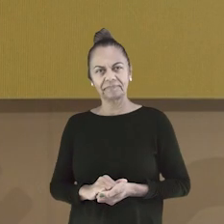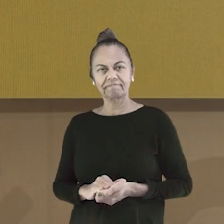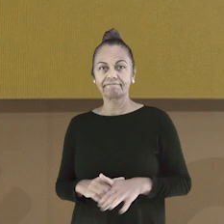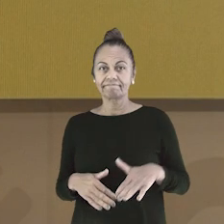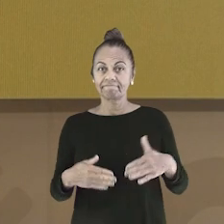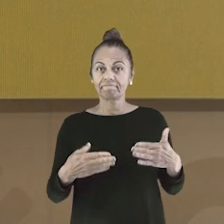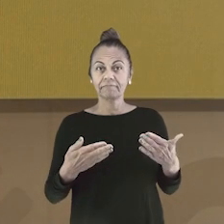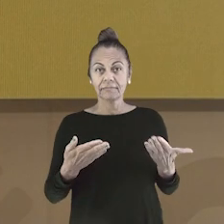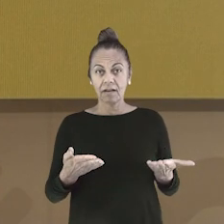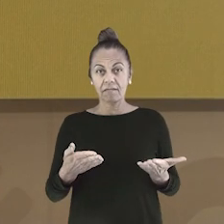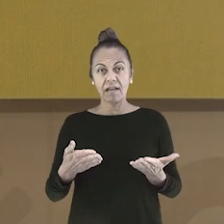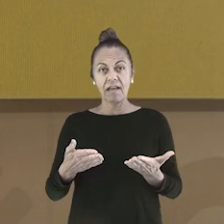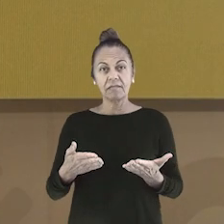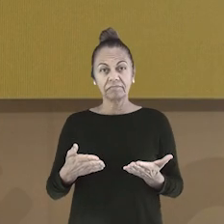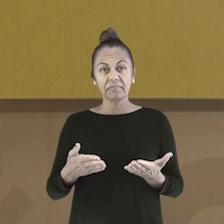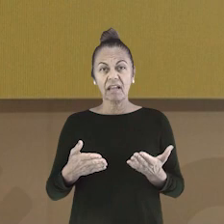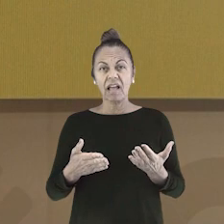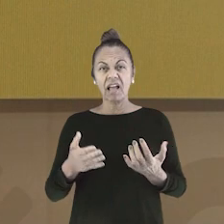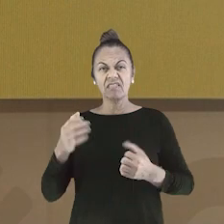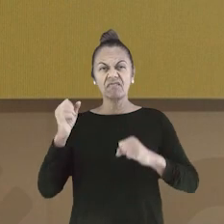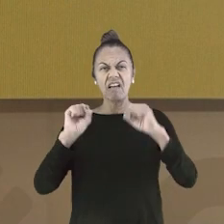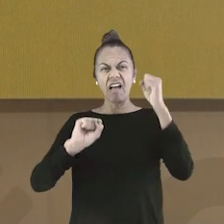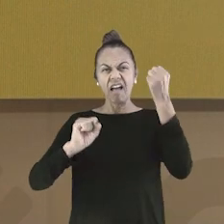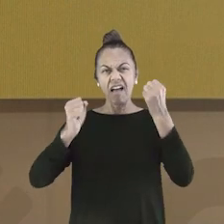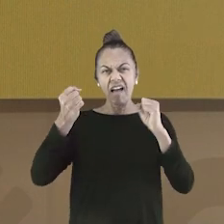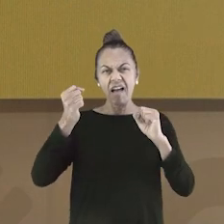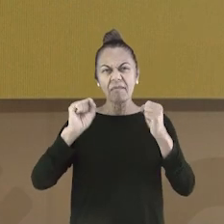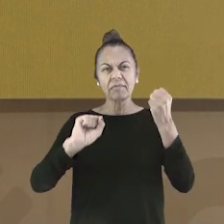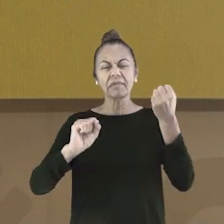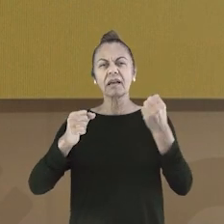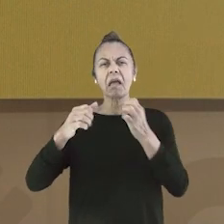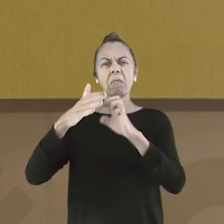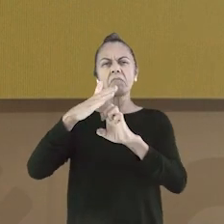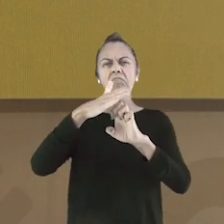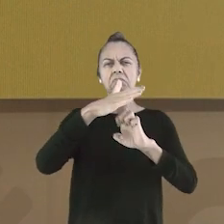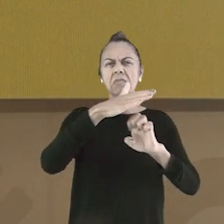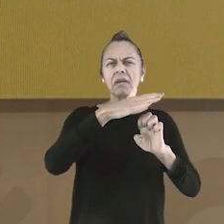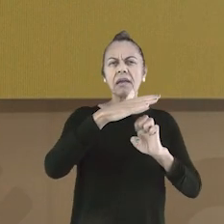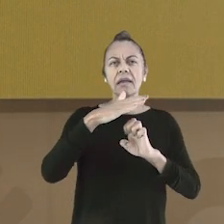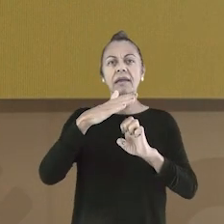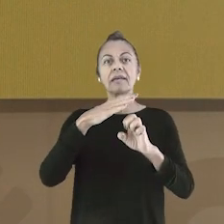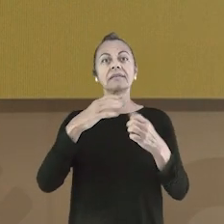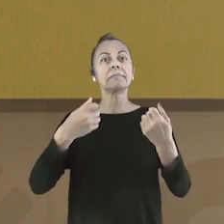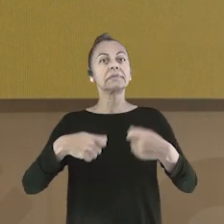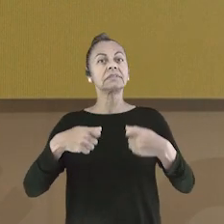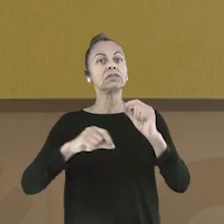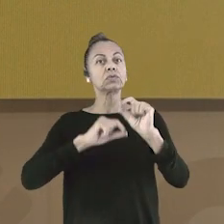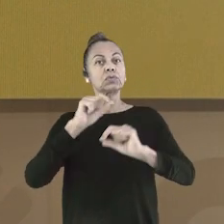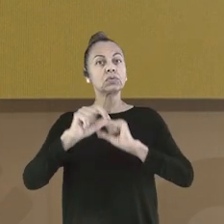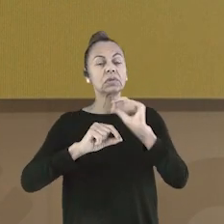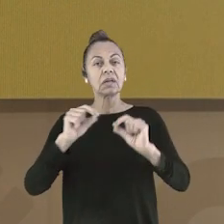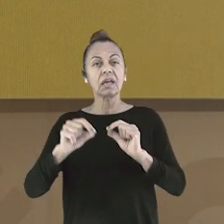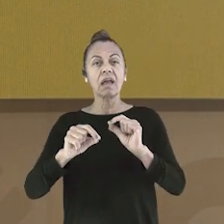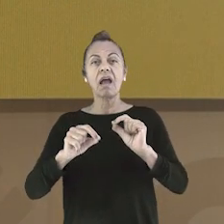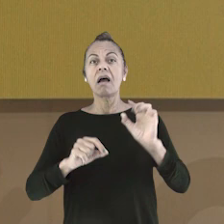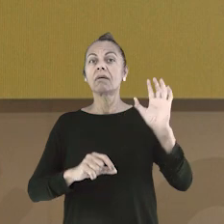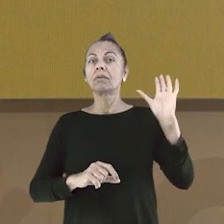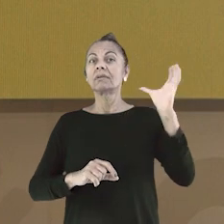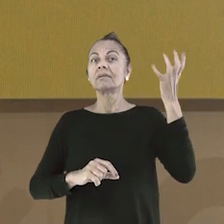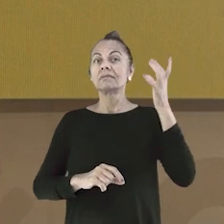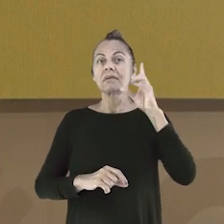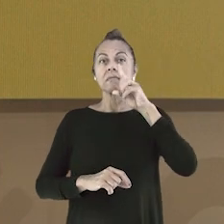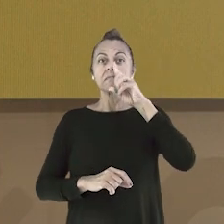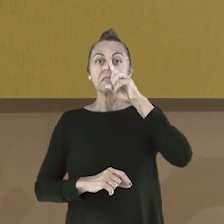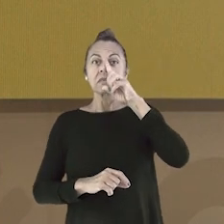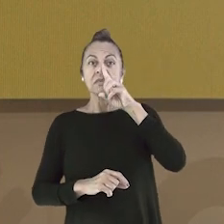Bem, as empresas precisam sinalizar, com diferentes tons, os vários perigos que os colaboradores